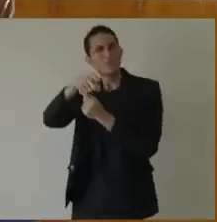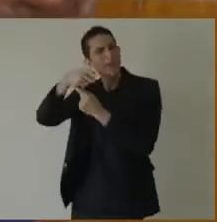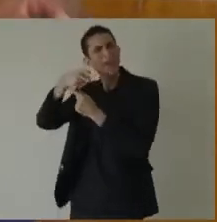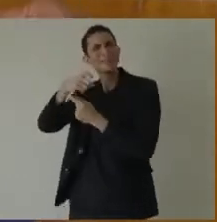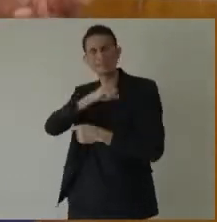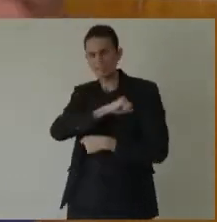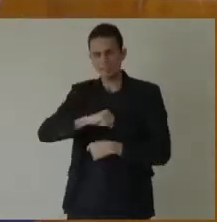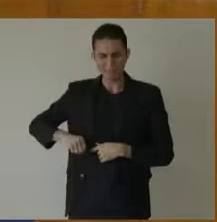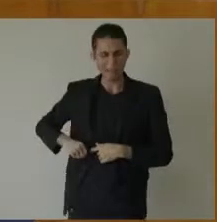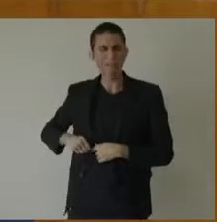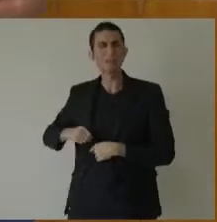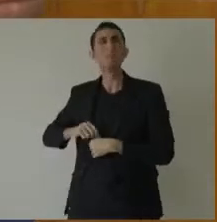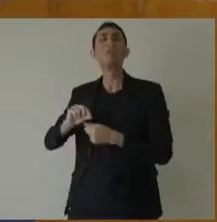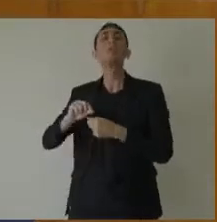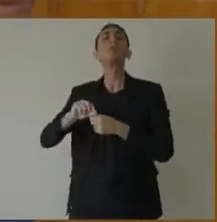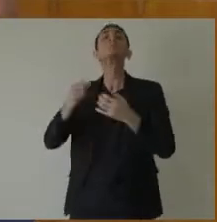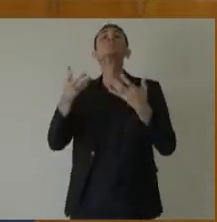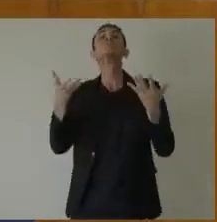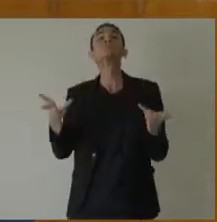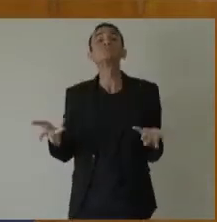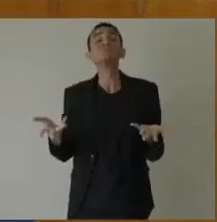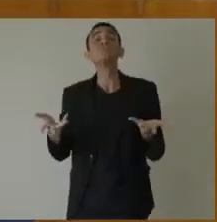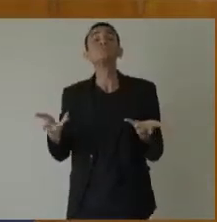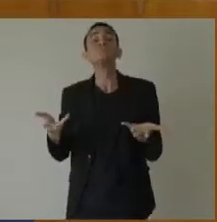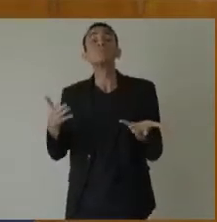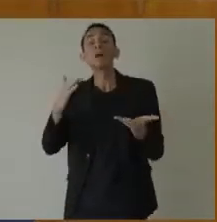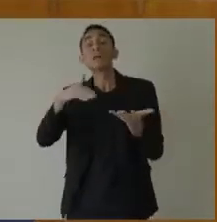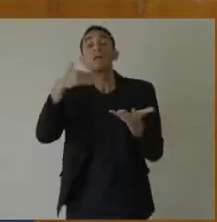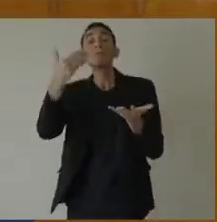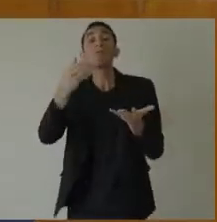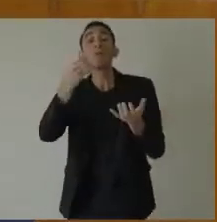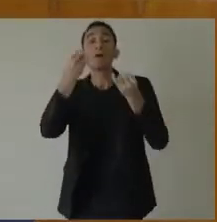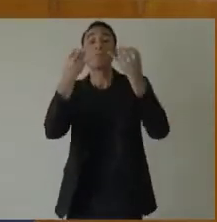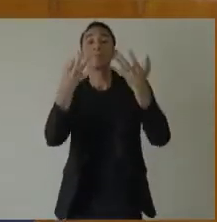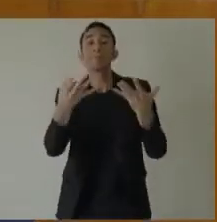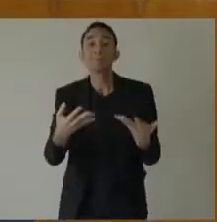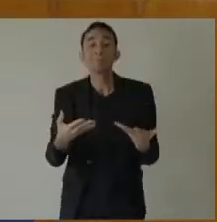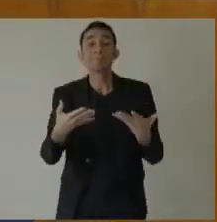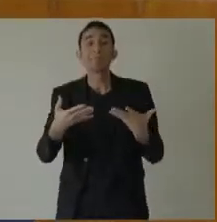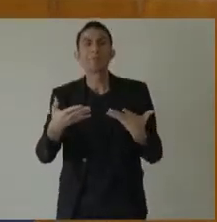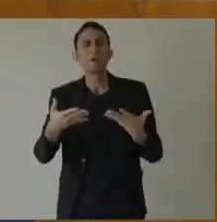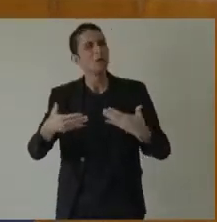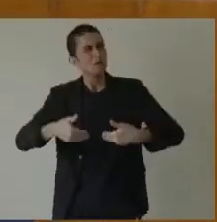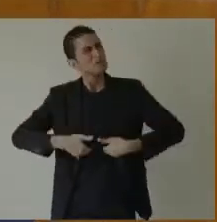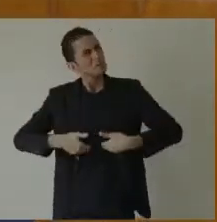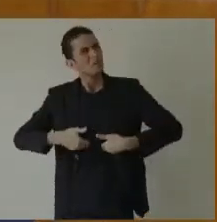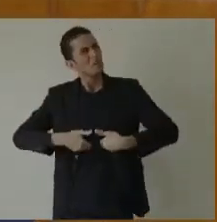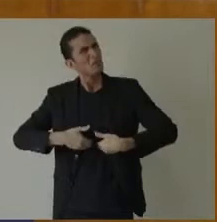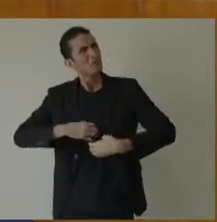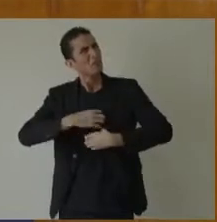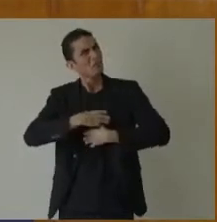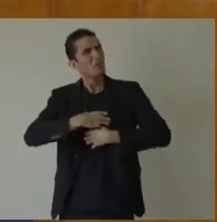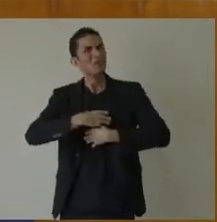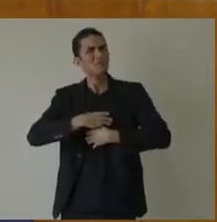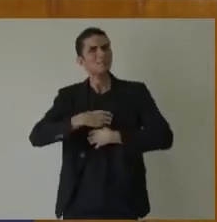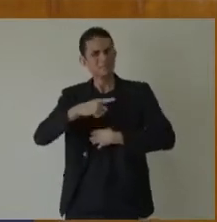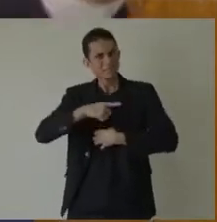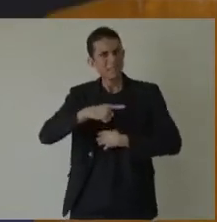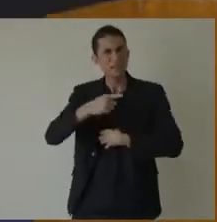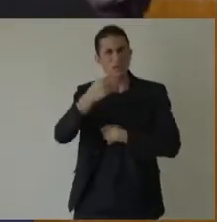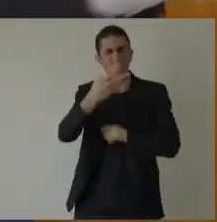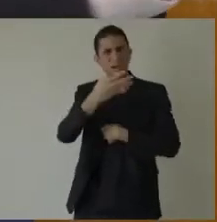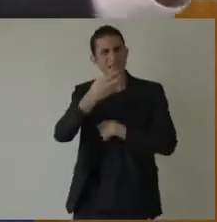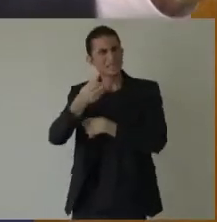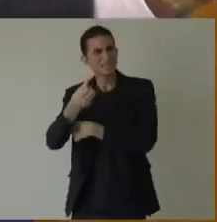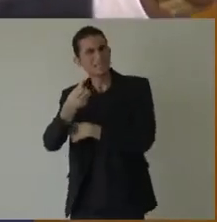essa fome, se temos 46% passando fome hoje, nós só temos que responsabilizar uma pessoa que